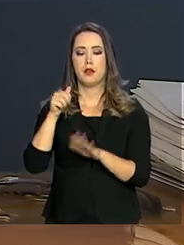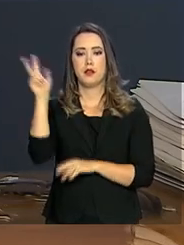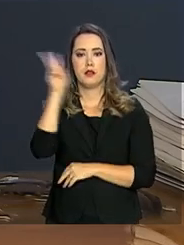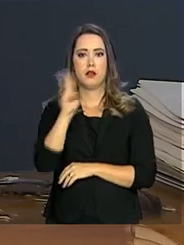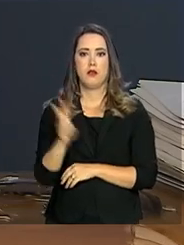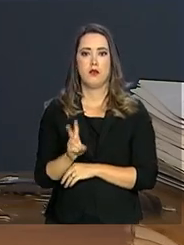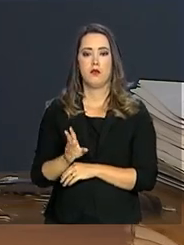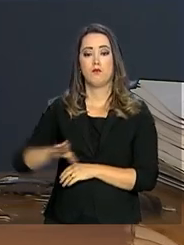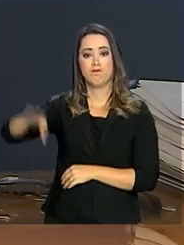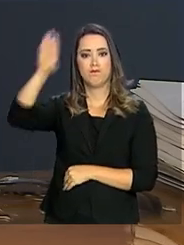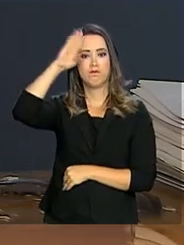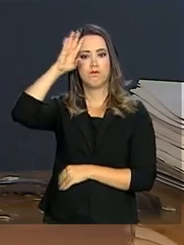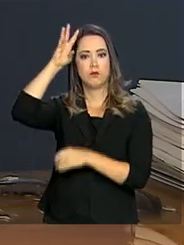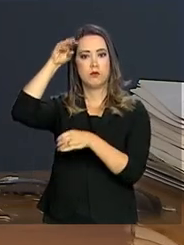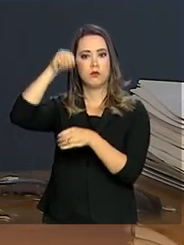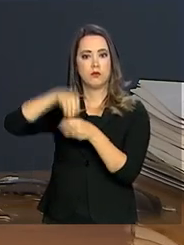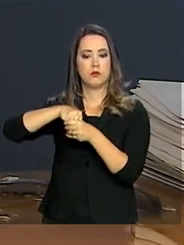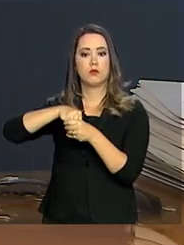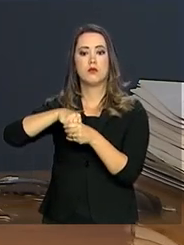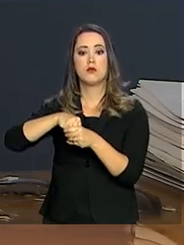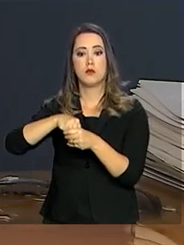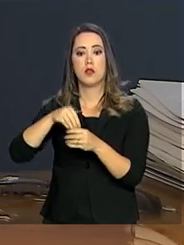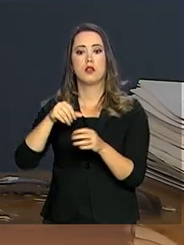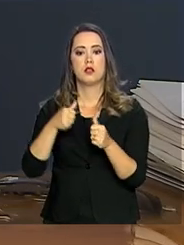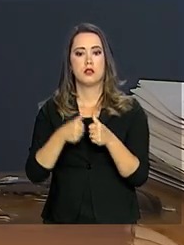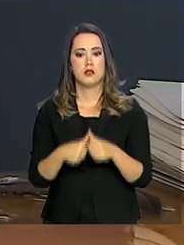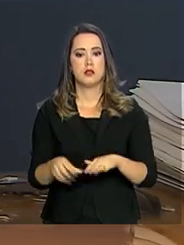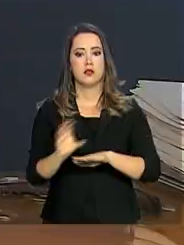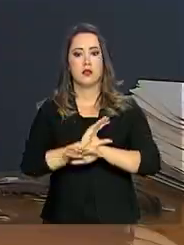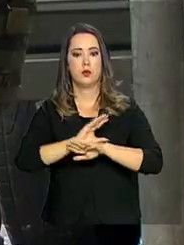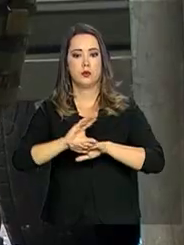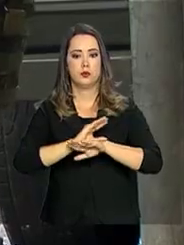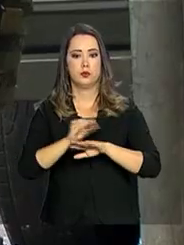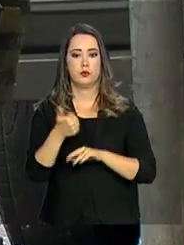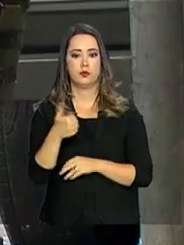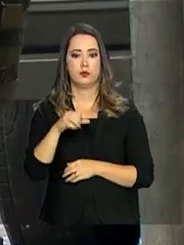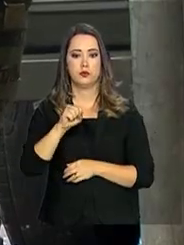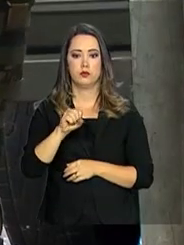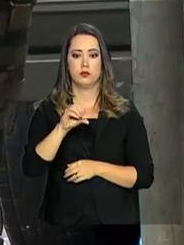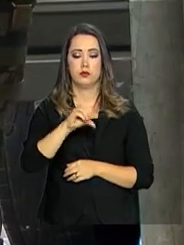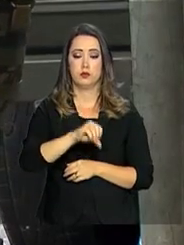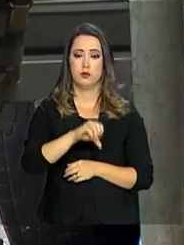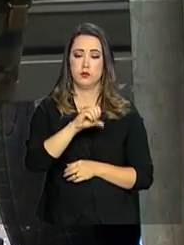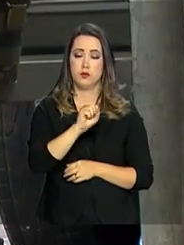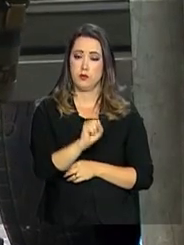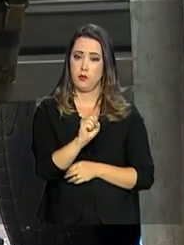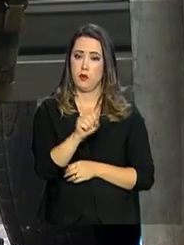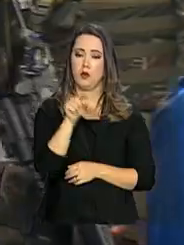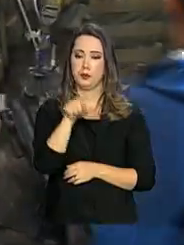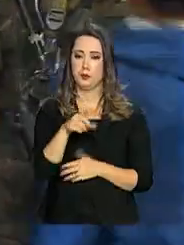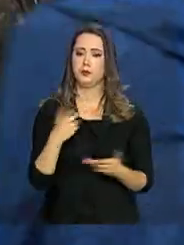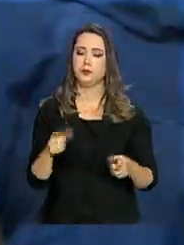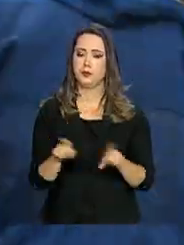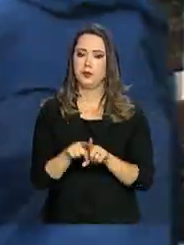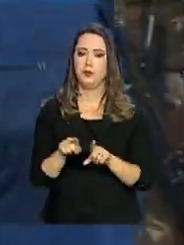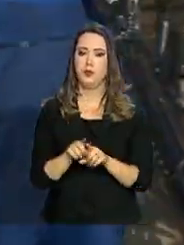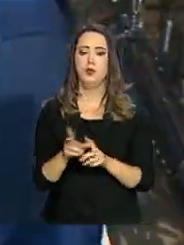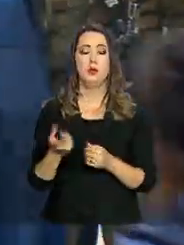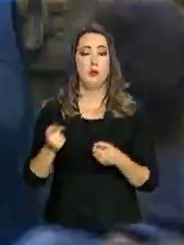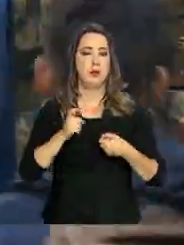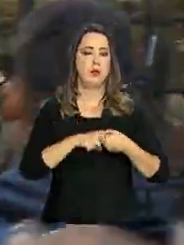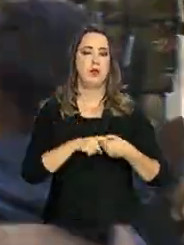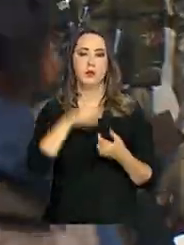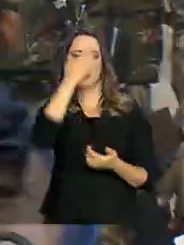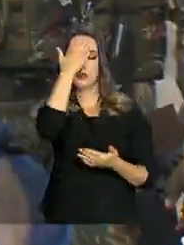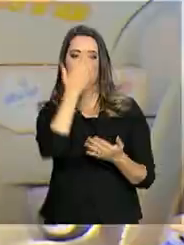de uma intervenção que é prevista na Carta Constitucional de 88. A intervenção também é vista como um meio para se retomar